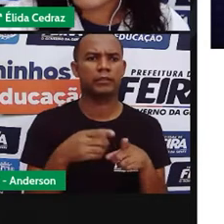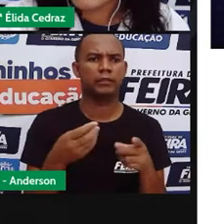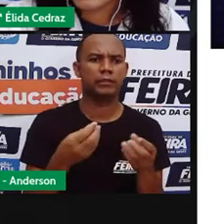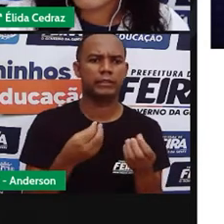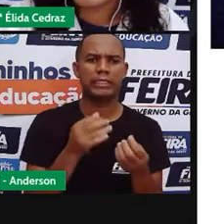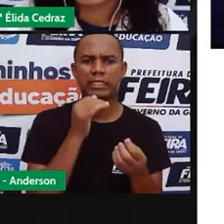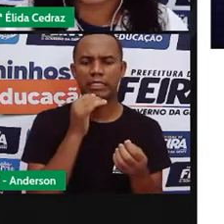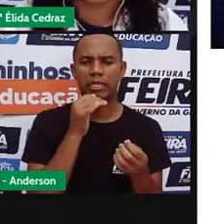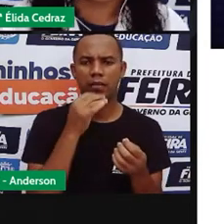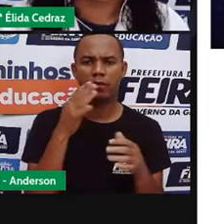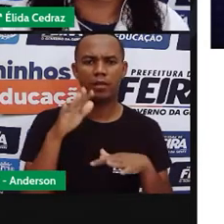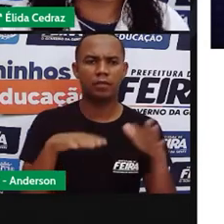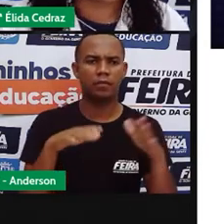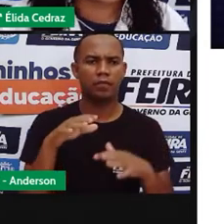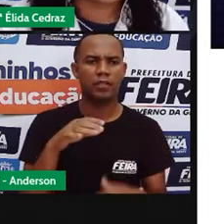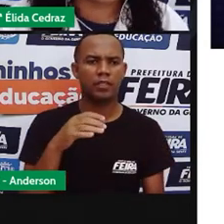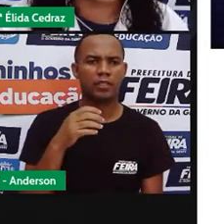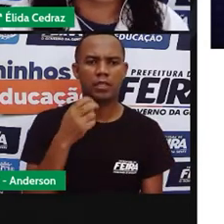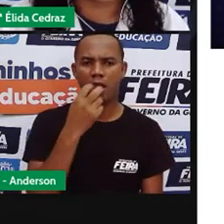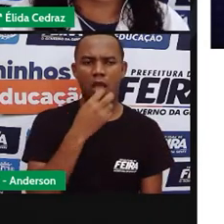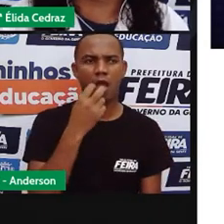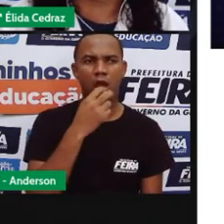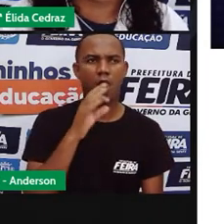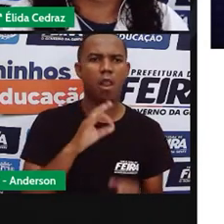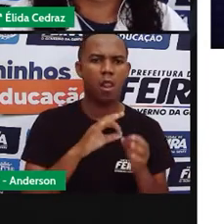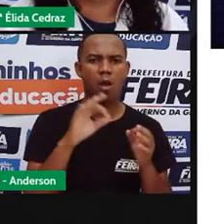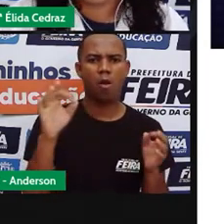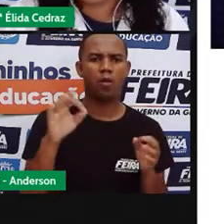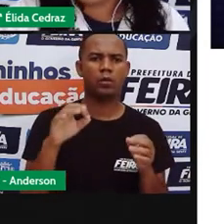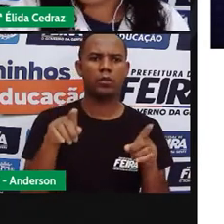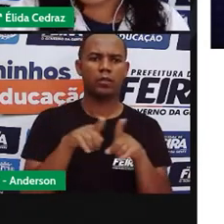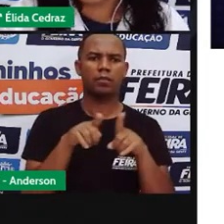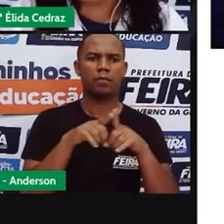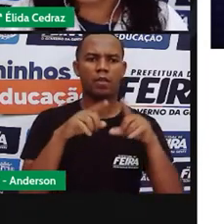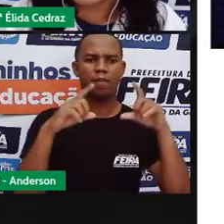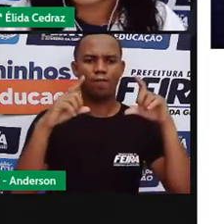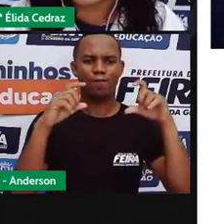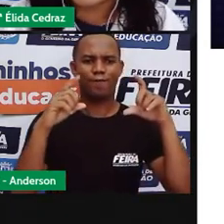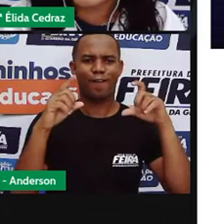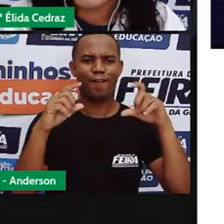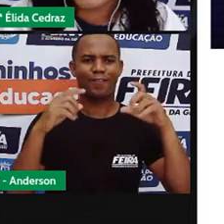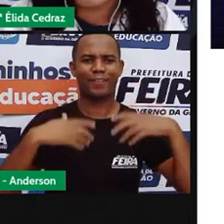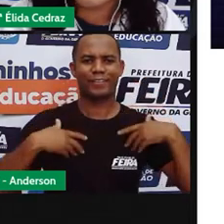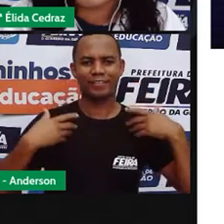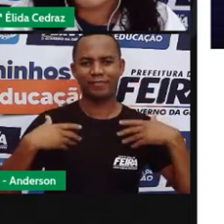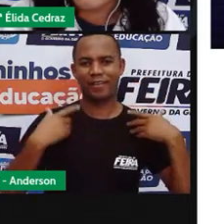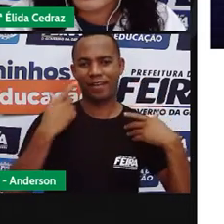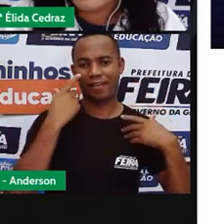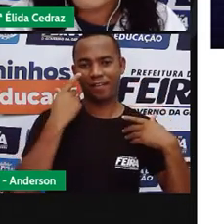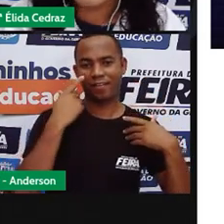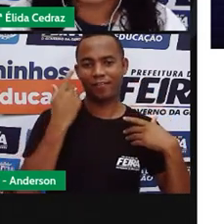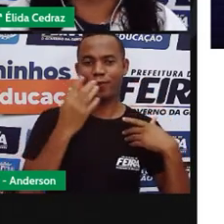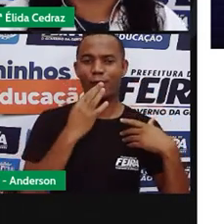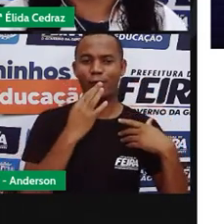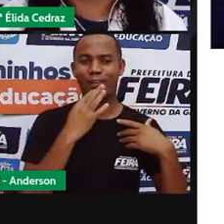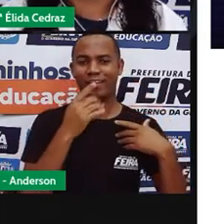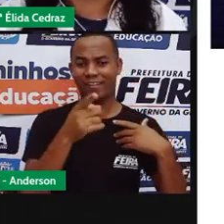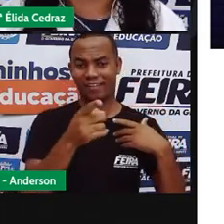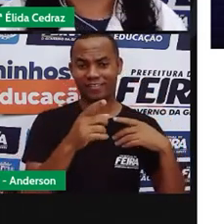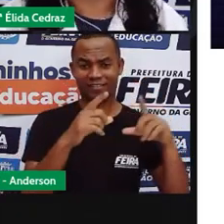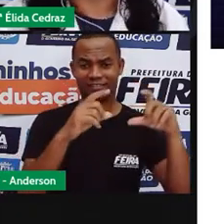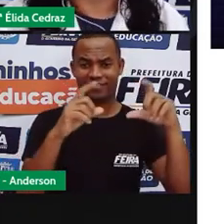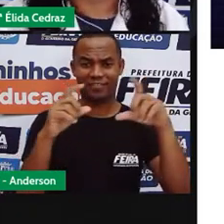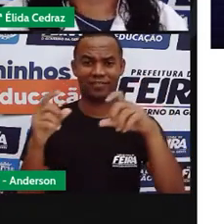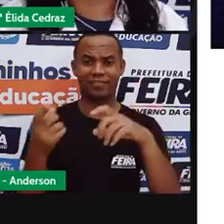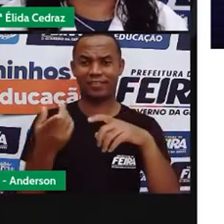com animais de novo. Os gifs que são as figurinhas animais que não conhecem o grande dinheiro. Não é isso? E